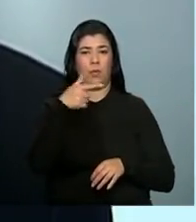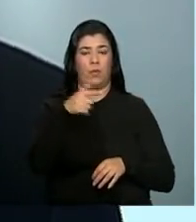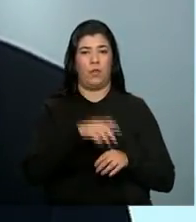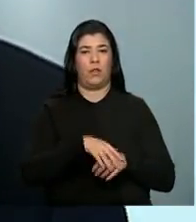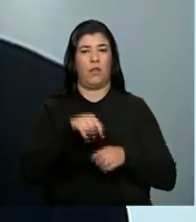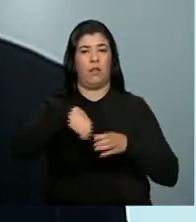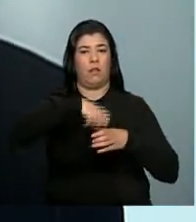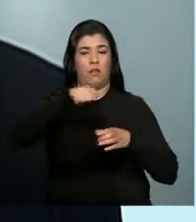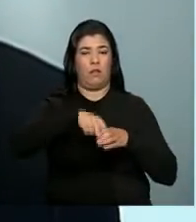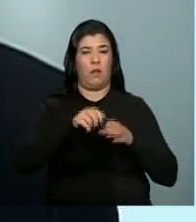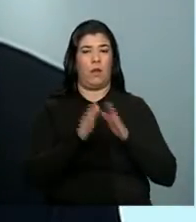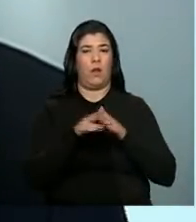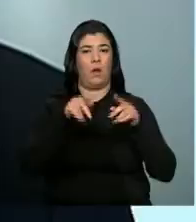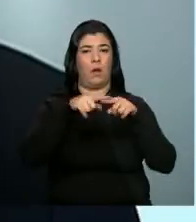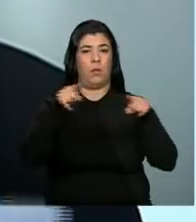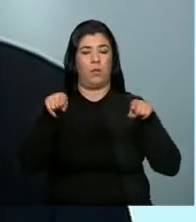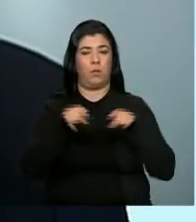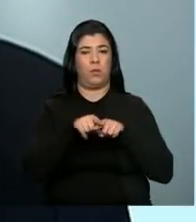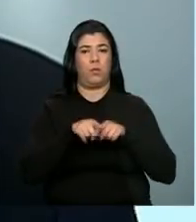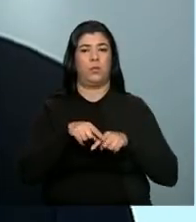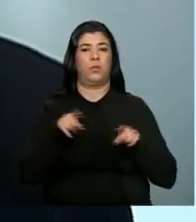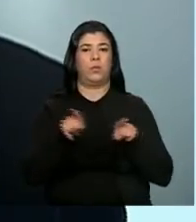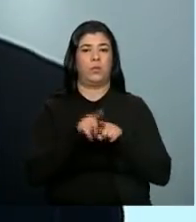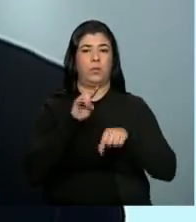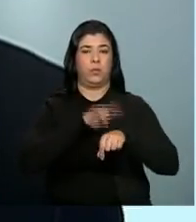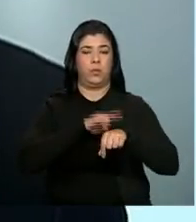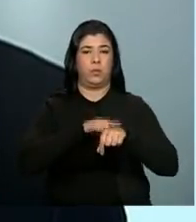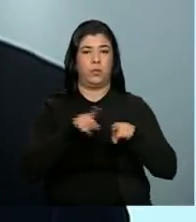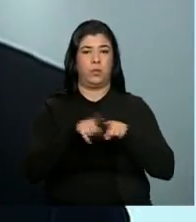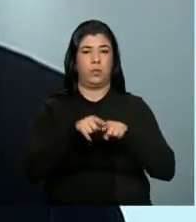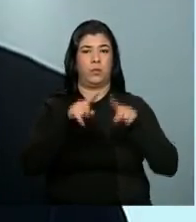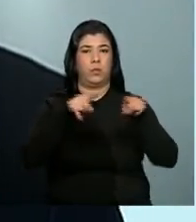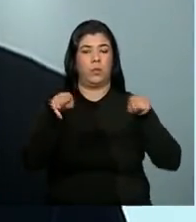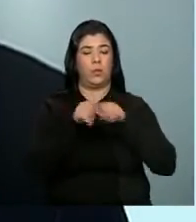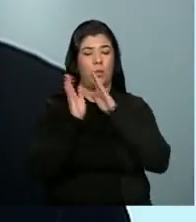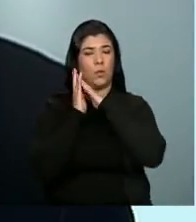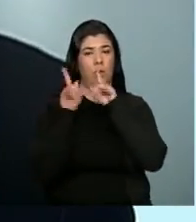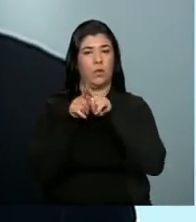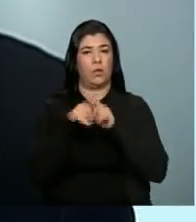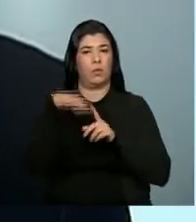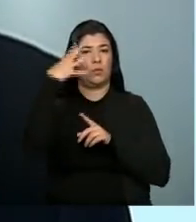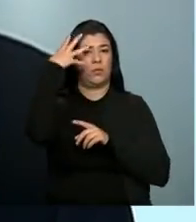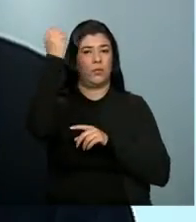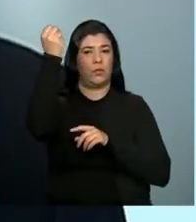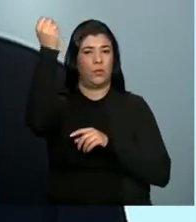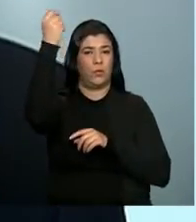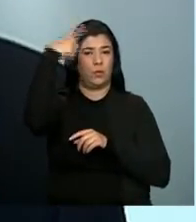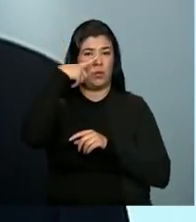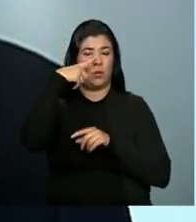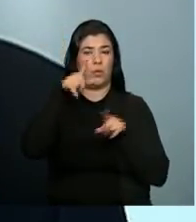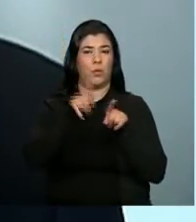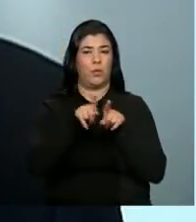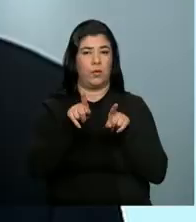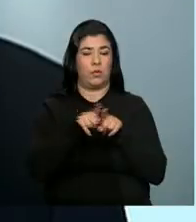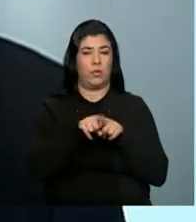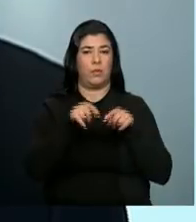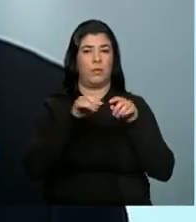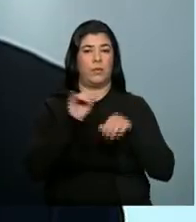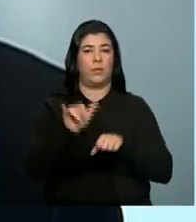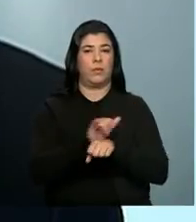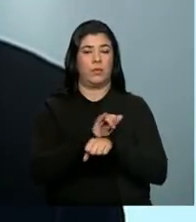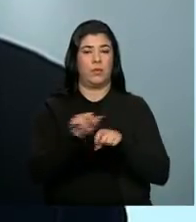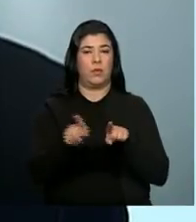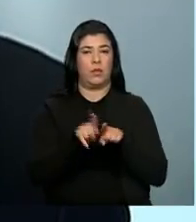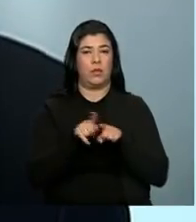banheiro e área de serviço, além de teto solar para a captação da luminosidade do sol. A infraestrutura do residencial